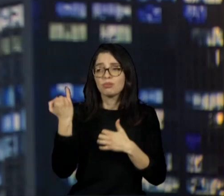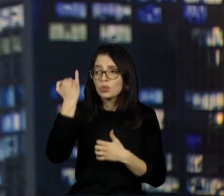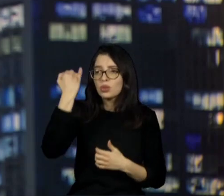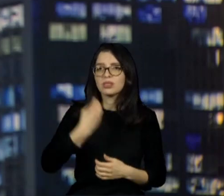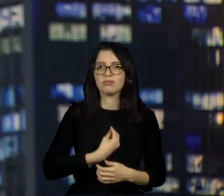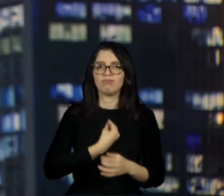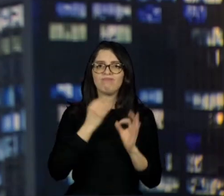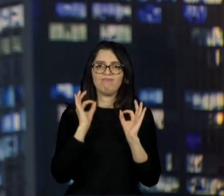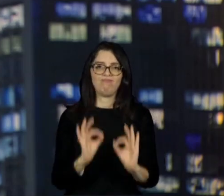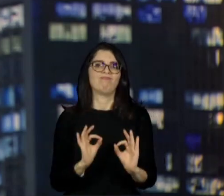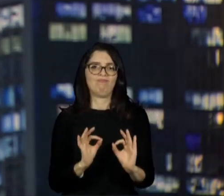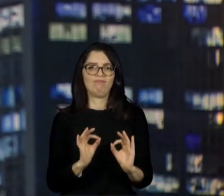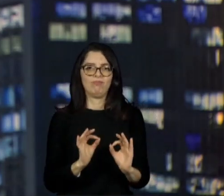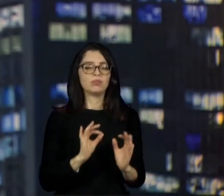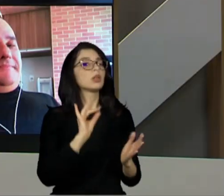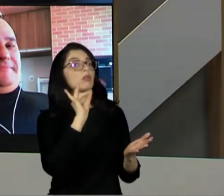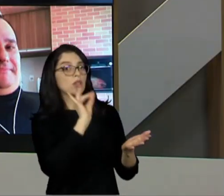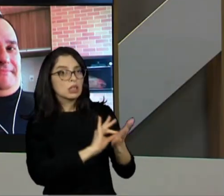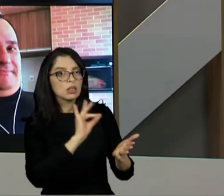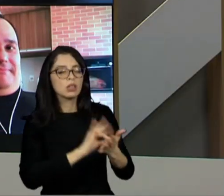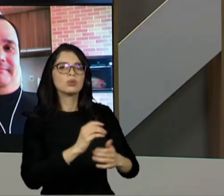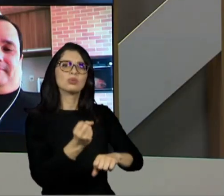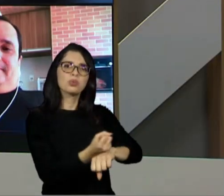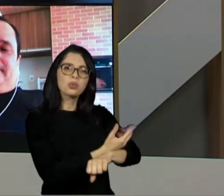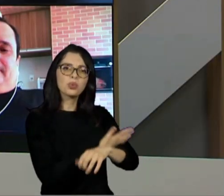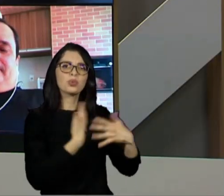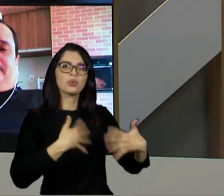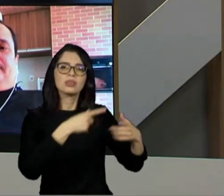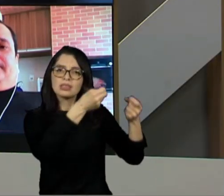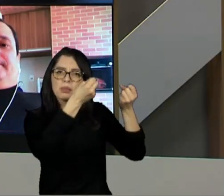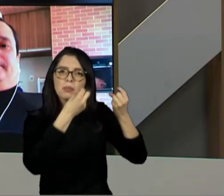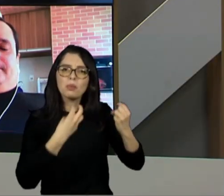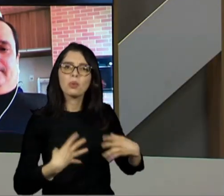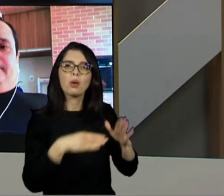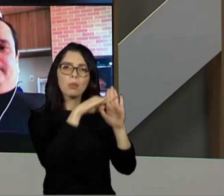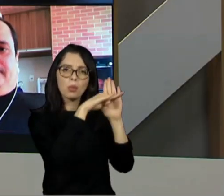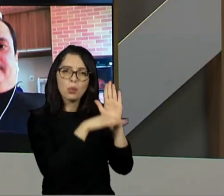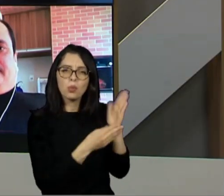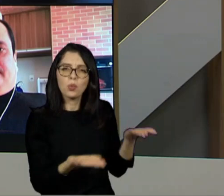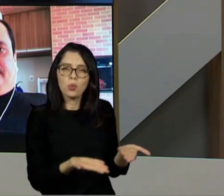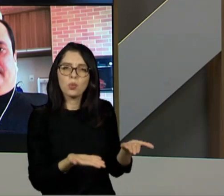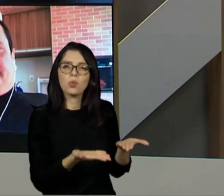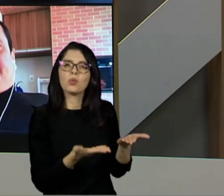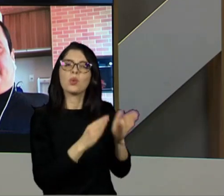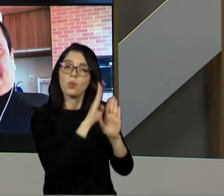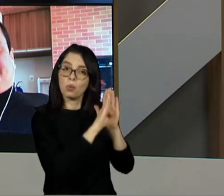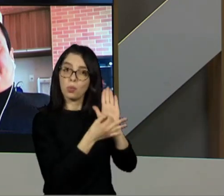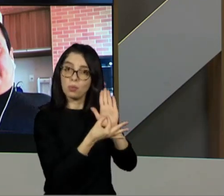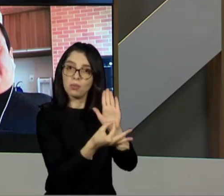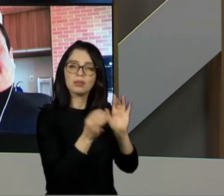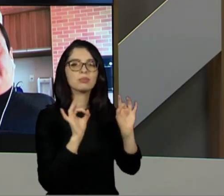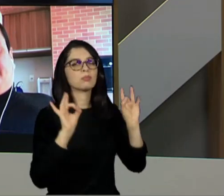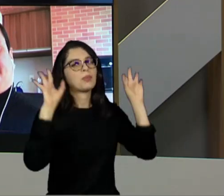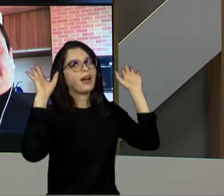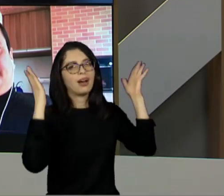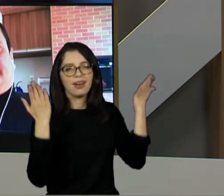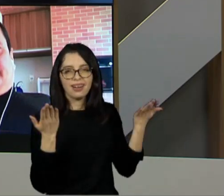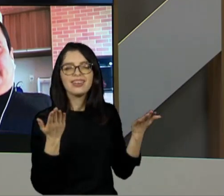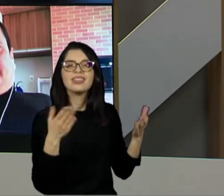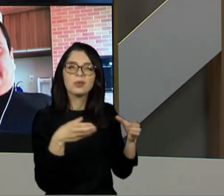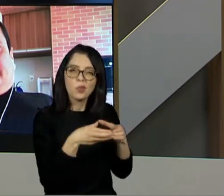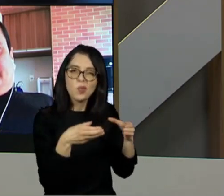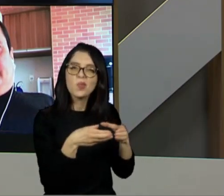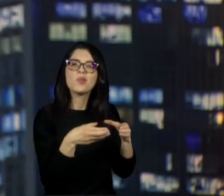você que eu também fiquei bastante emocionada quando você disse que é um programa hoje importante, porque a gente aqui, da equipe, nós quisemos